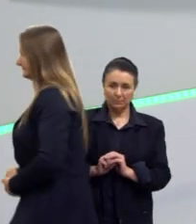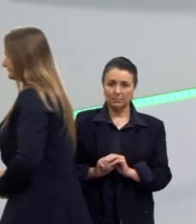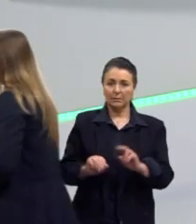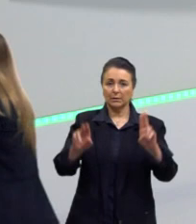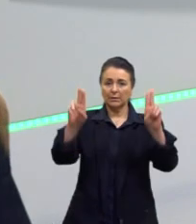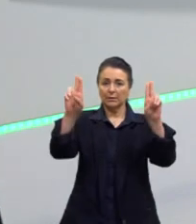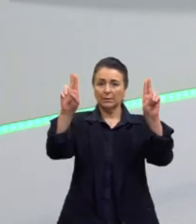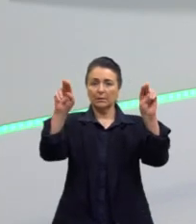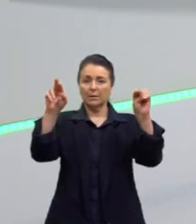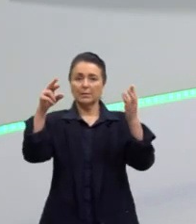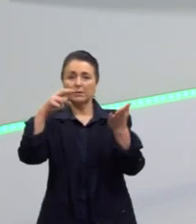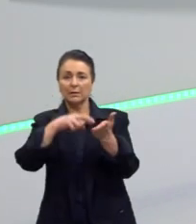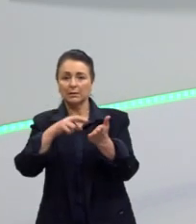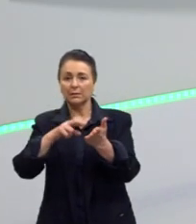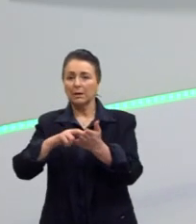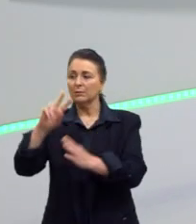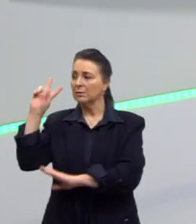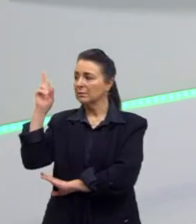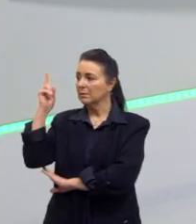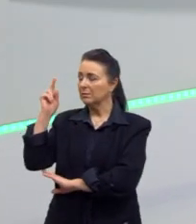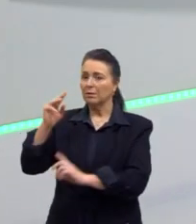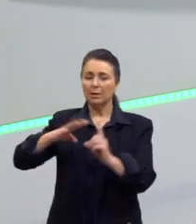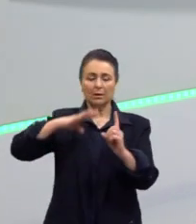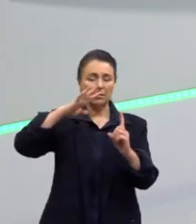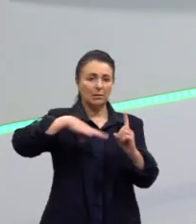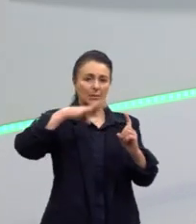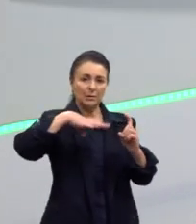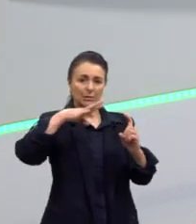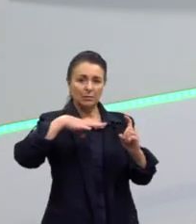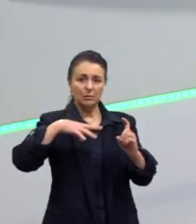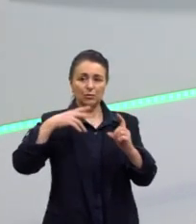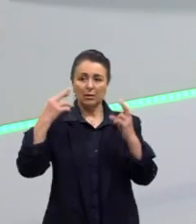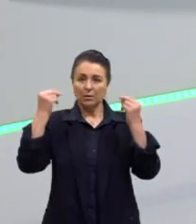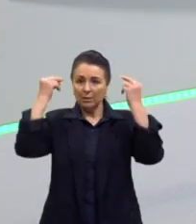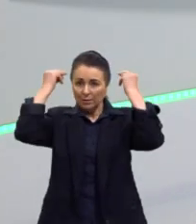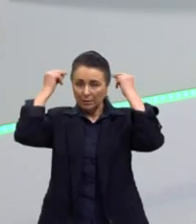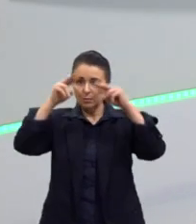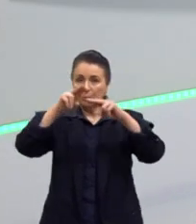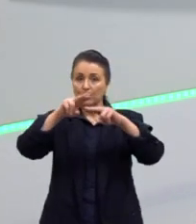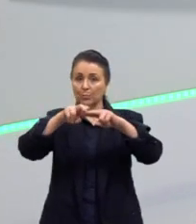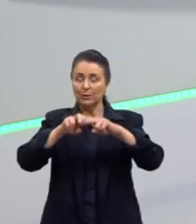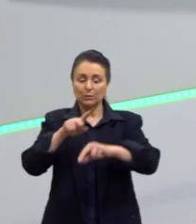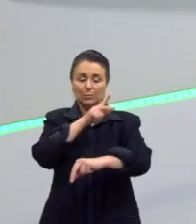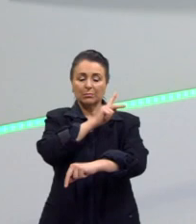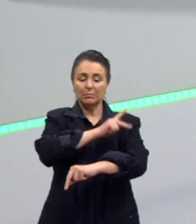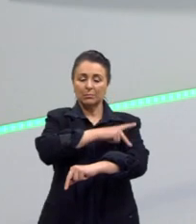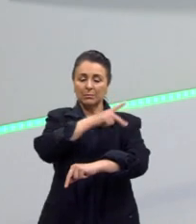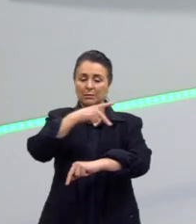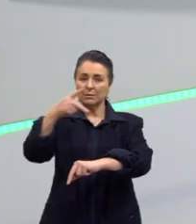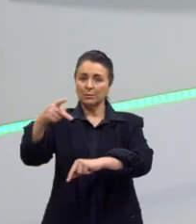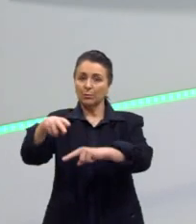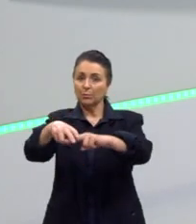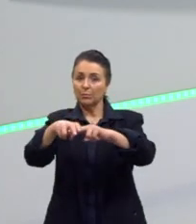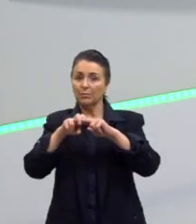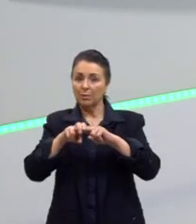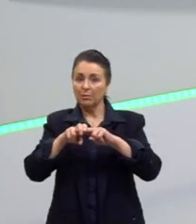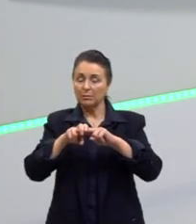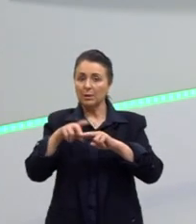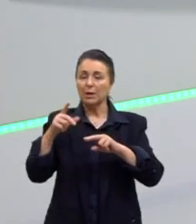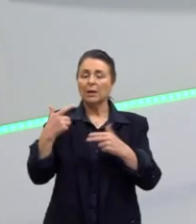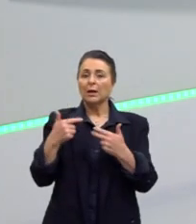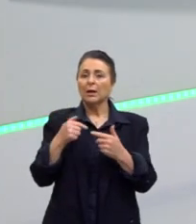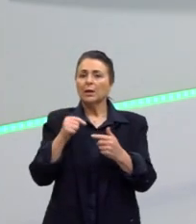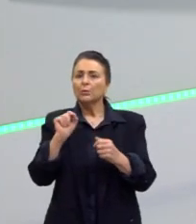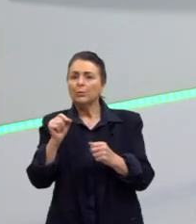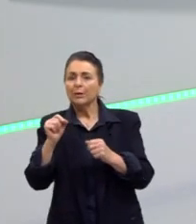nos fatos históricos, na mitologia grega, tanto que o nome é parnasianismo por conta disso, por causa dessa